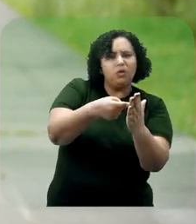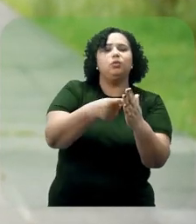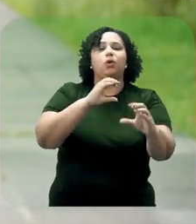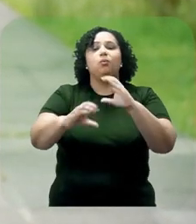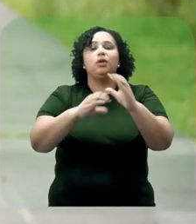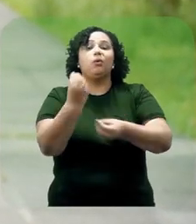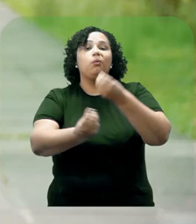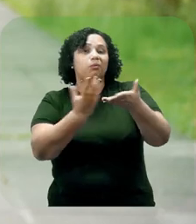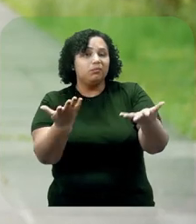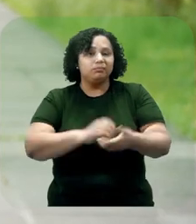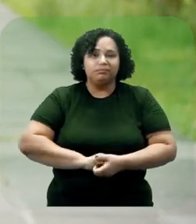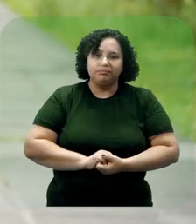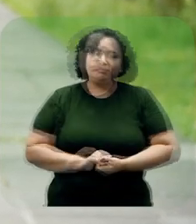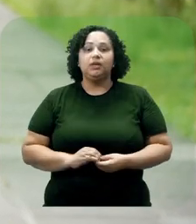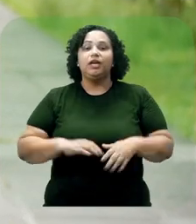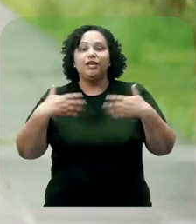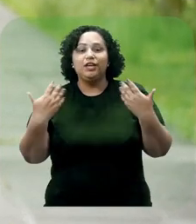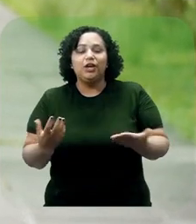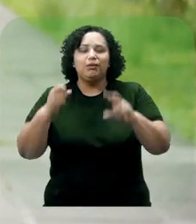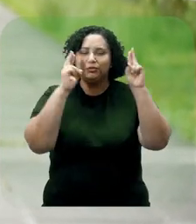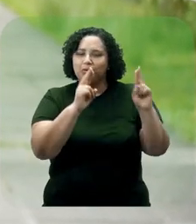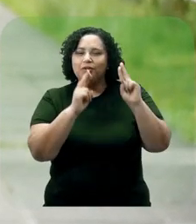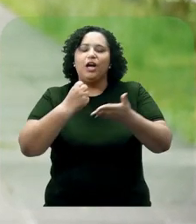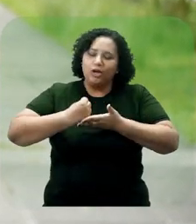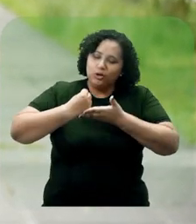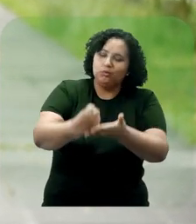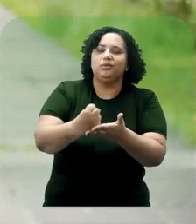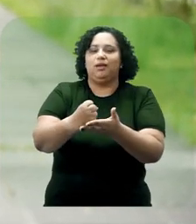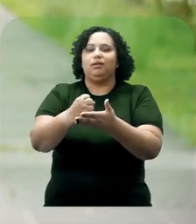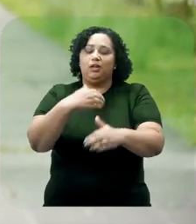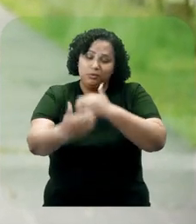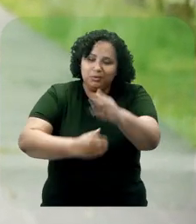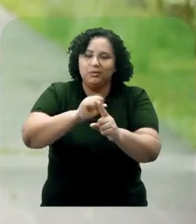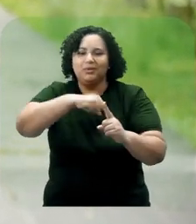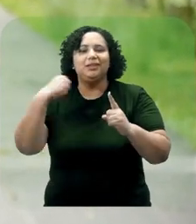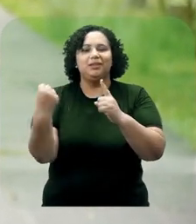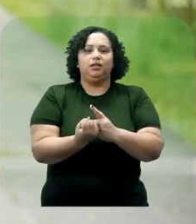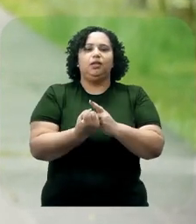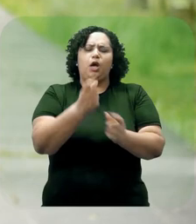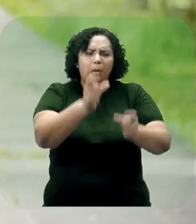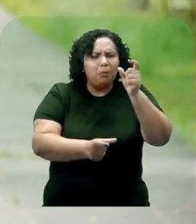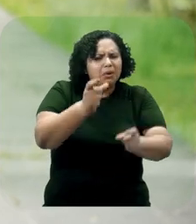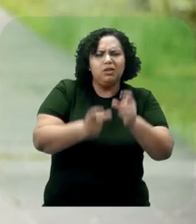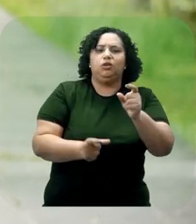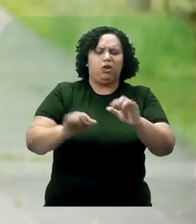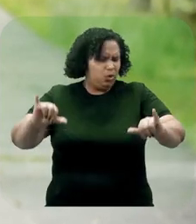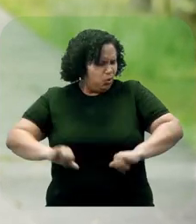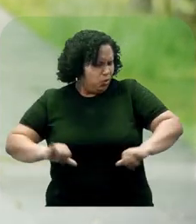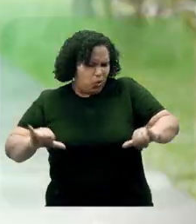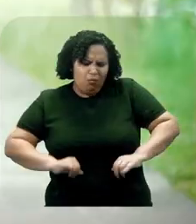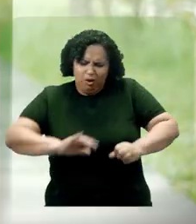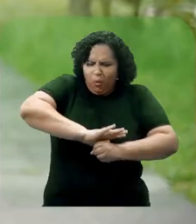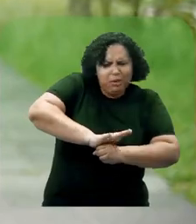mais uma contribuição para a construção de uma sociedade em que nenhuma ou nenhum de nós seja alvo de opressão ou quaisquer formas de